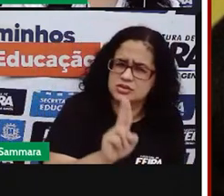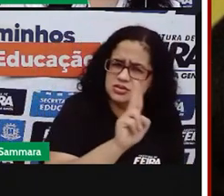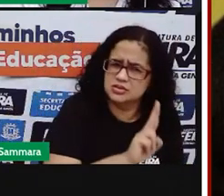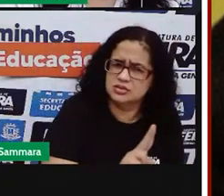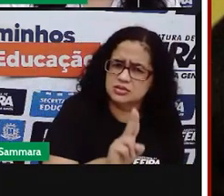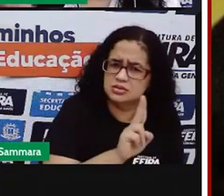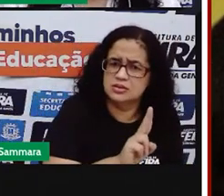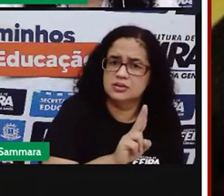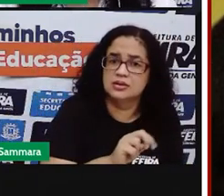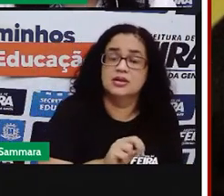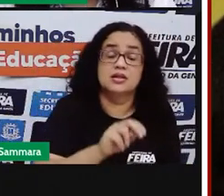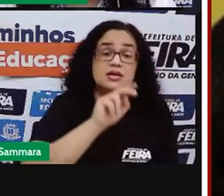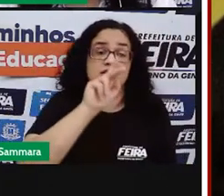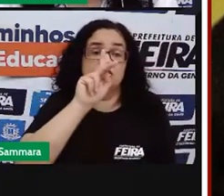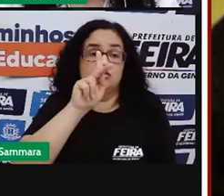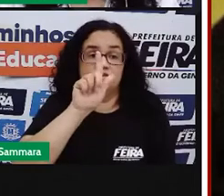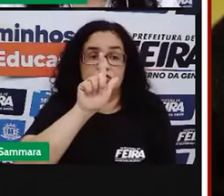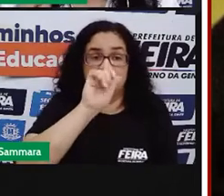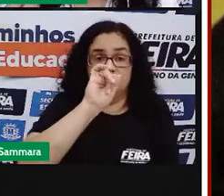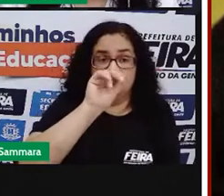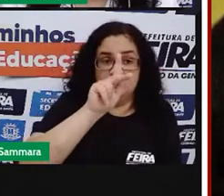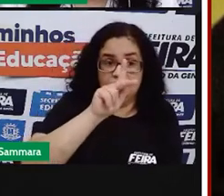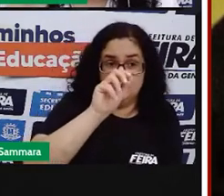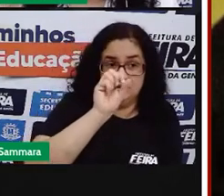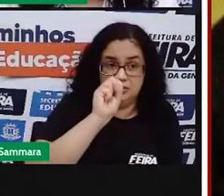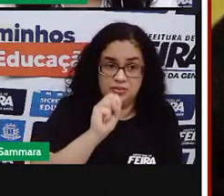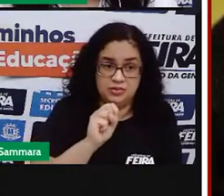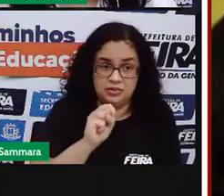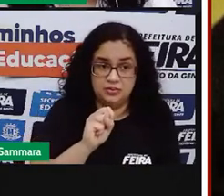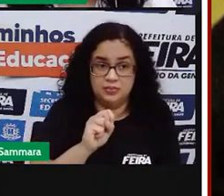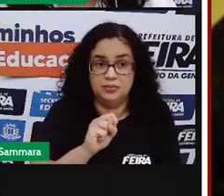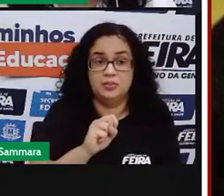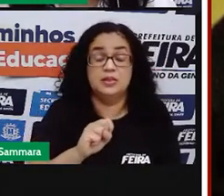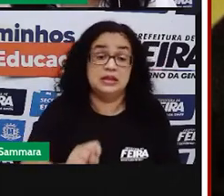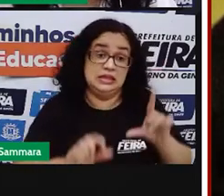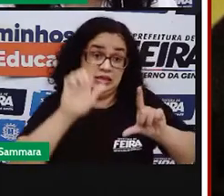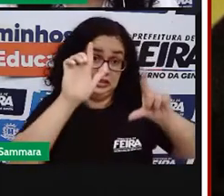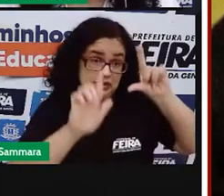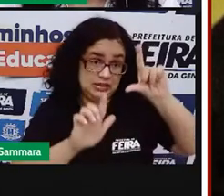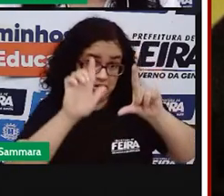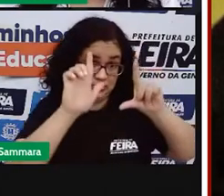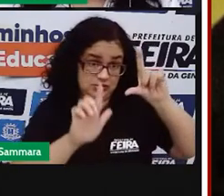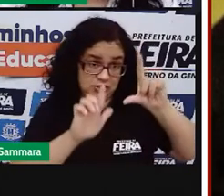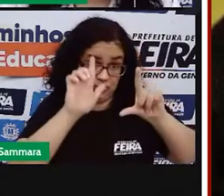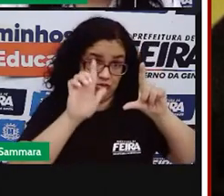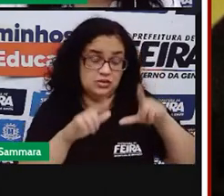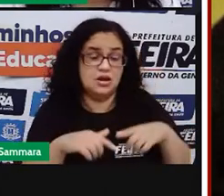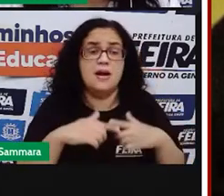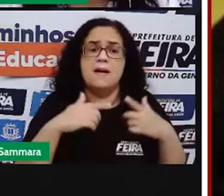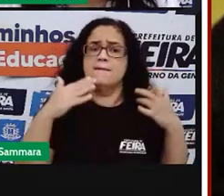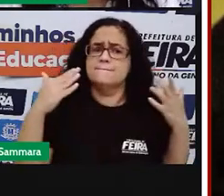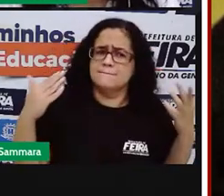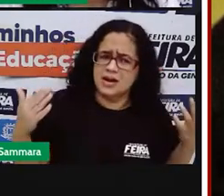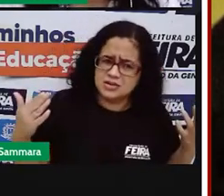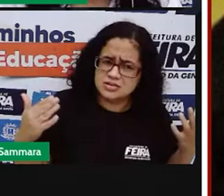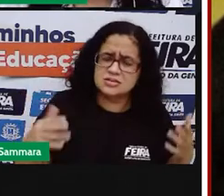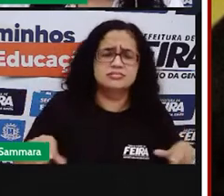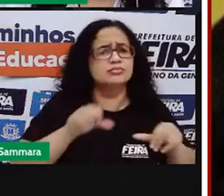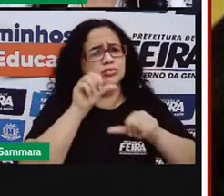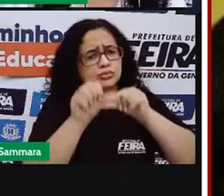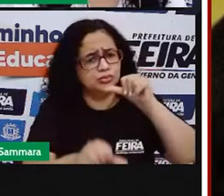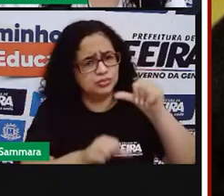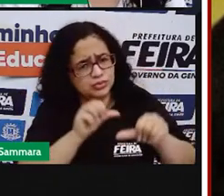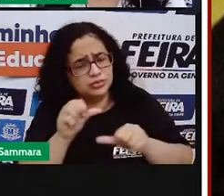pela Philips. No caso dos televisores. Mas muita coisa mudou.